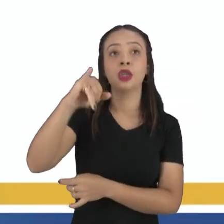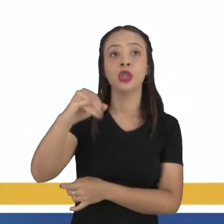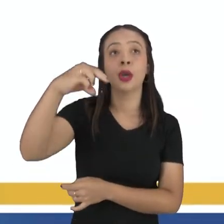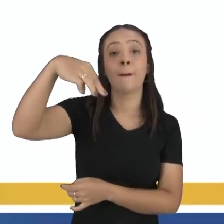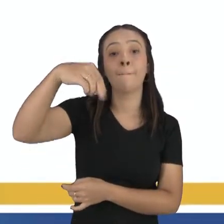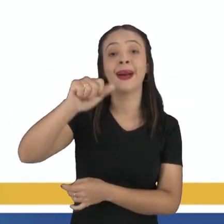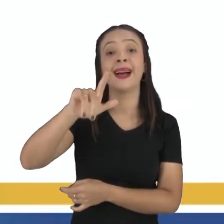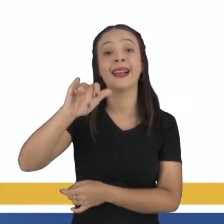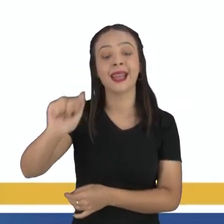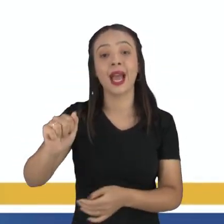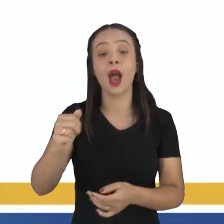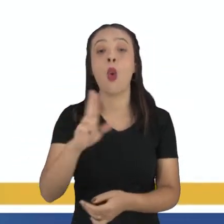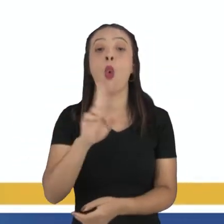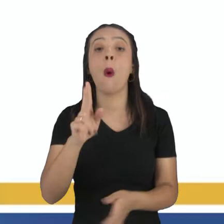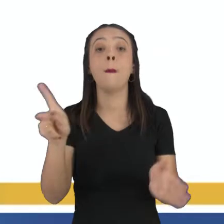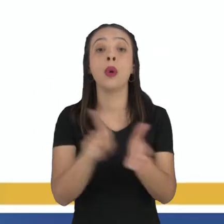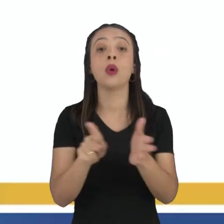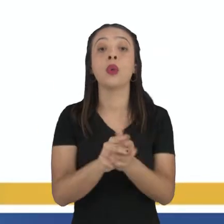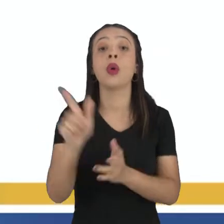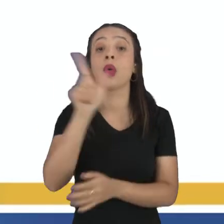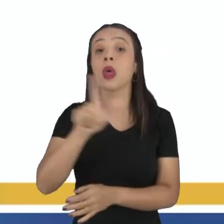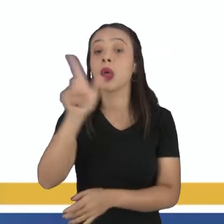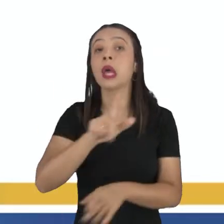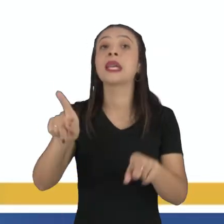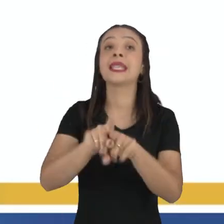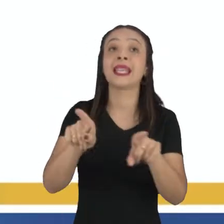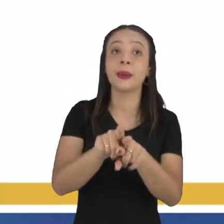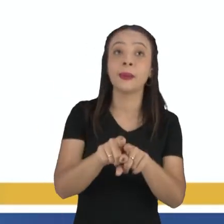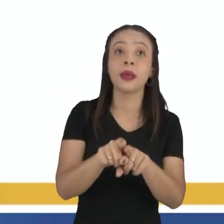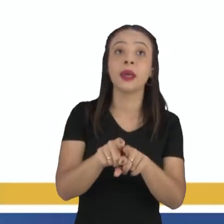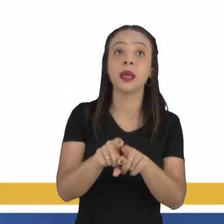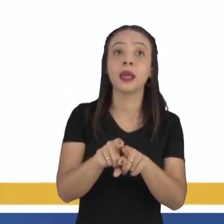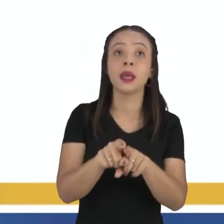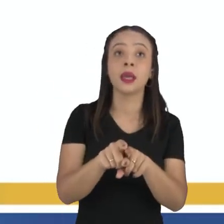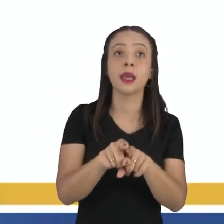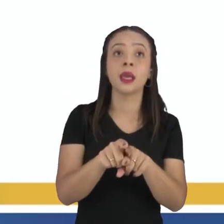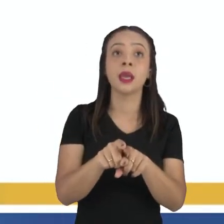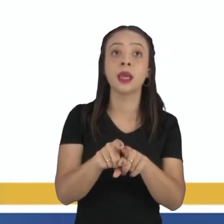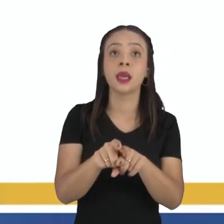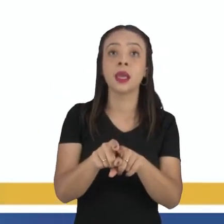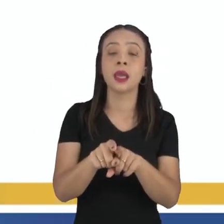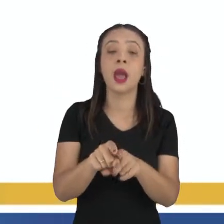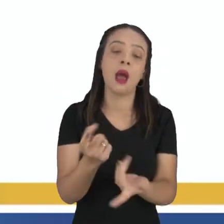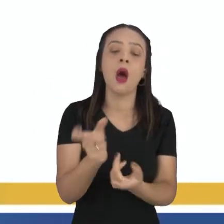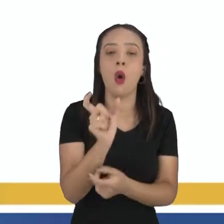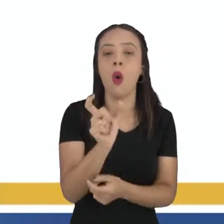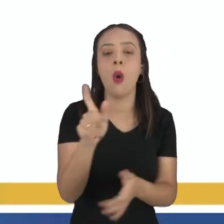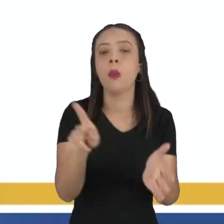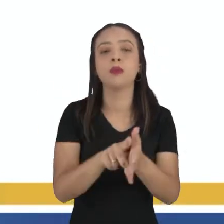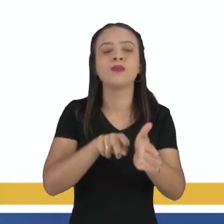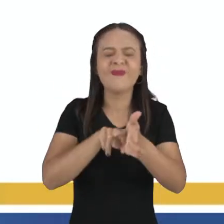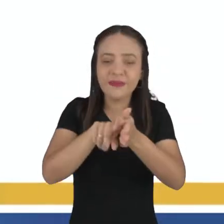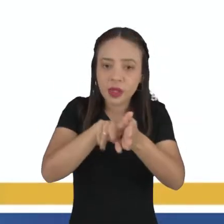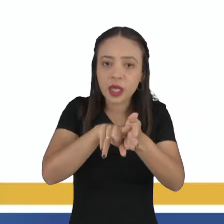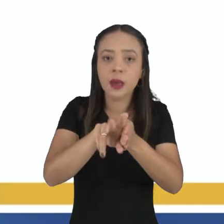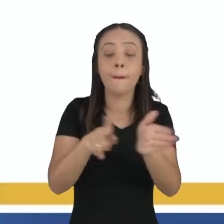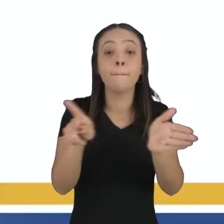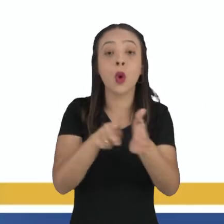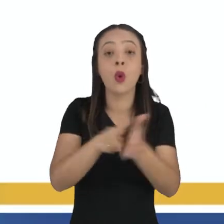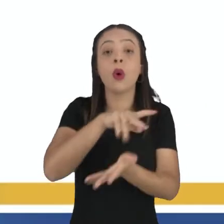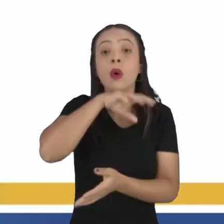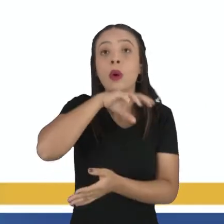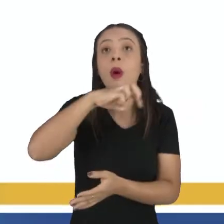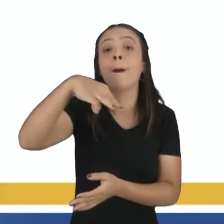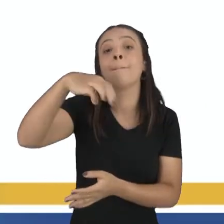Reino dos animais, ou até pode aparecer em alguns livros, reino metazoa. Que é um termo também biológico para animal.